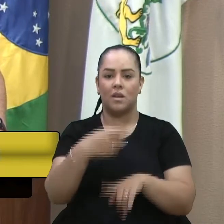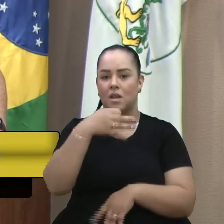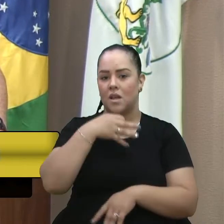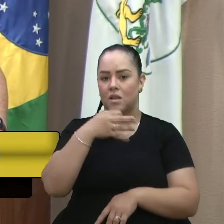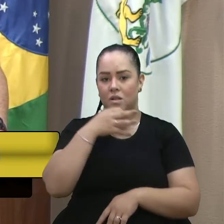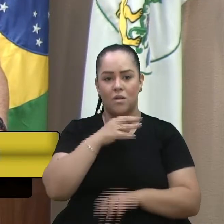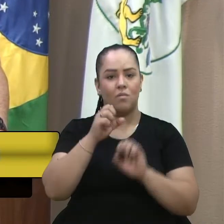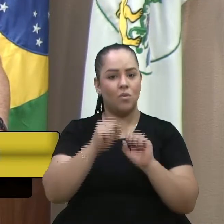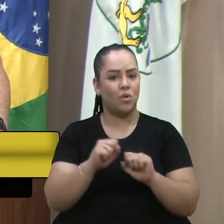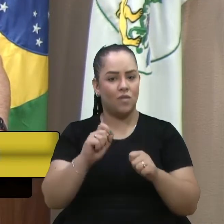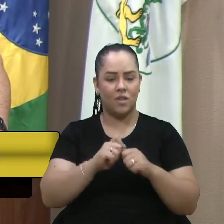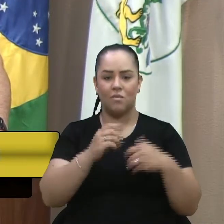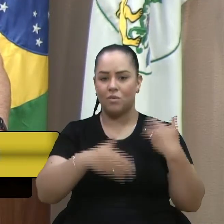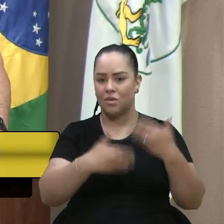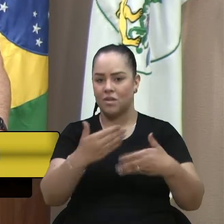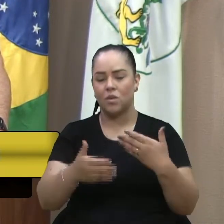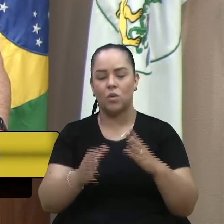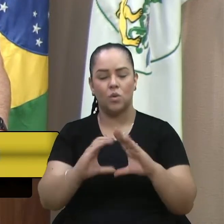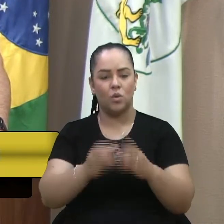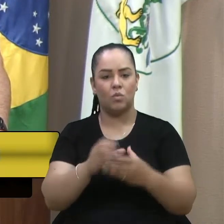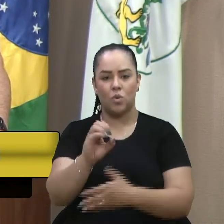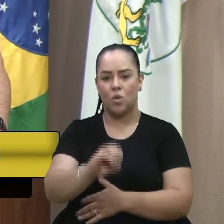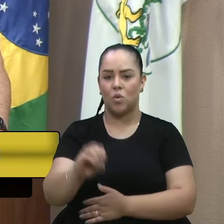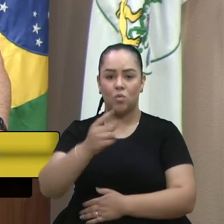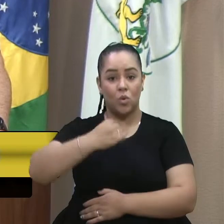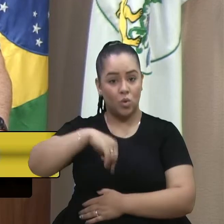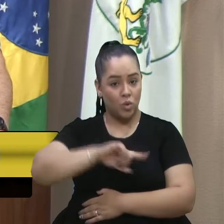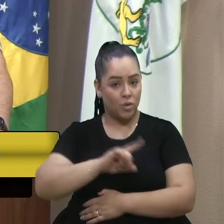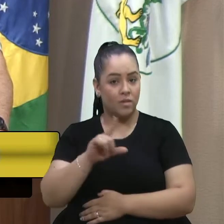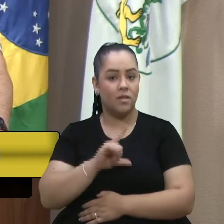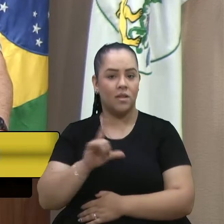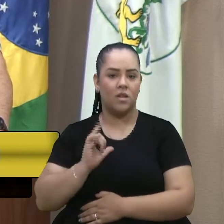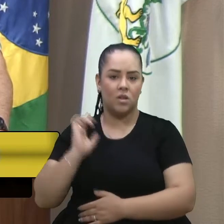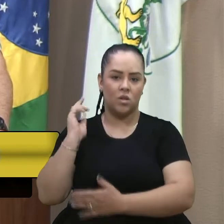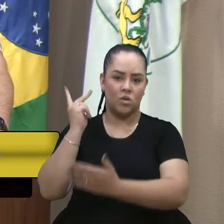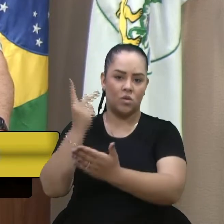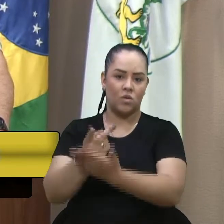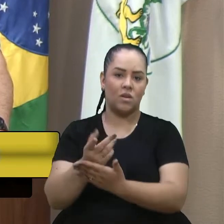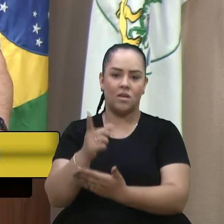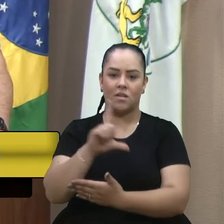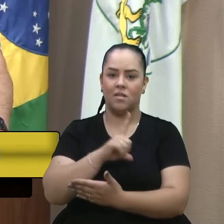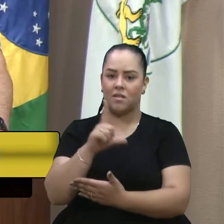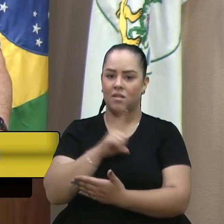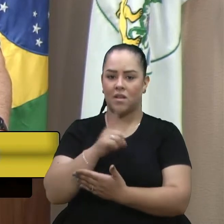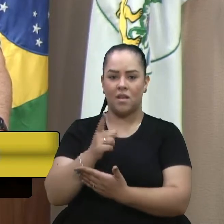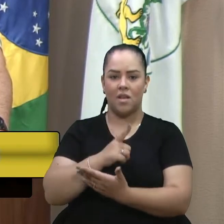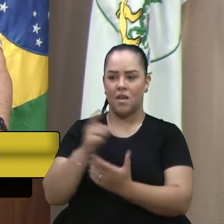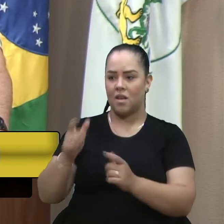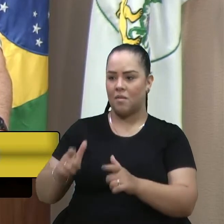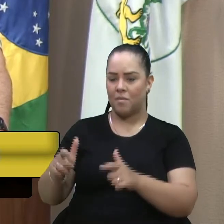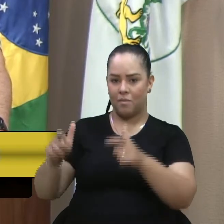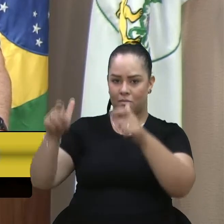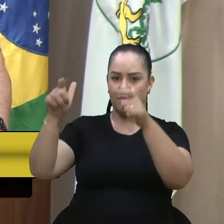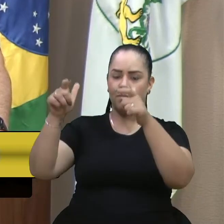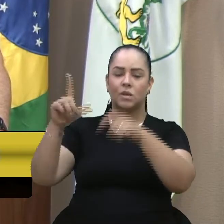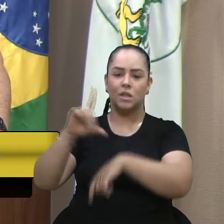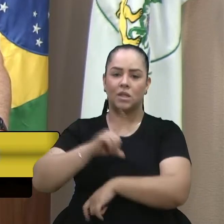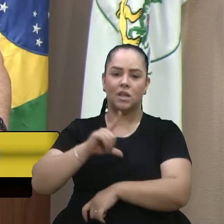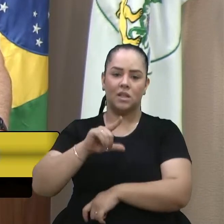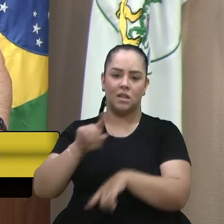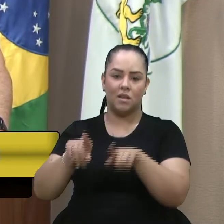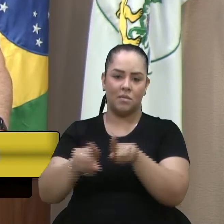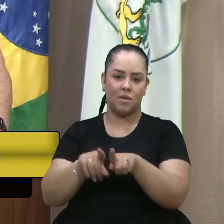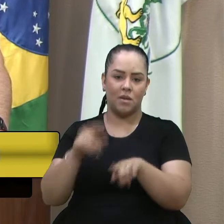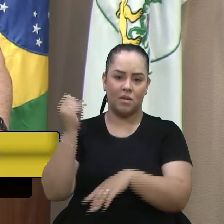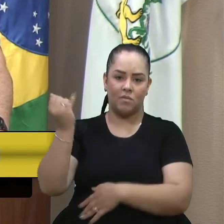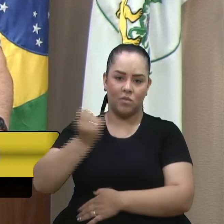grande processo turístico nós temos história temos roteiros temos monumentos temos a importância